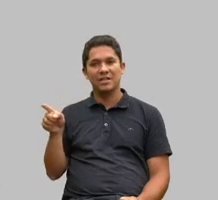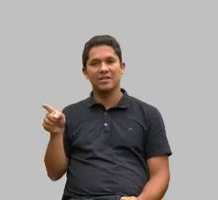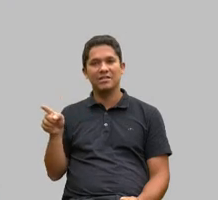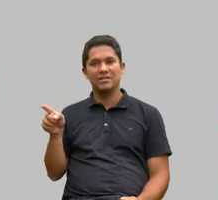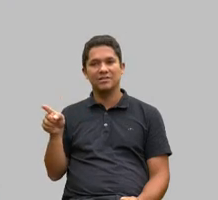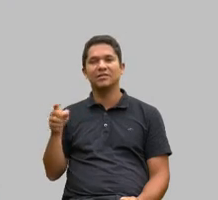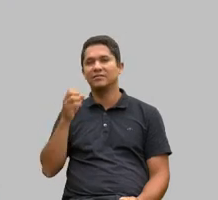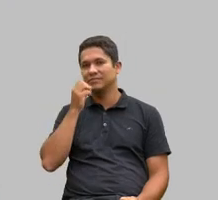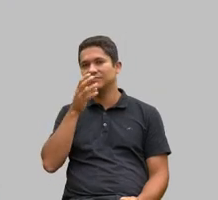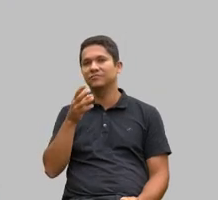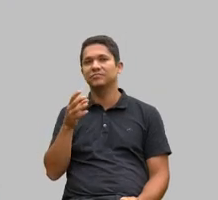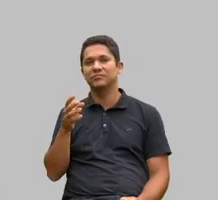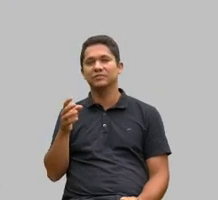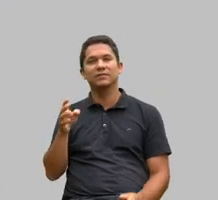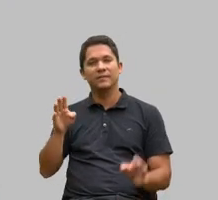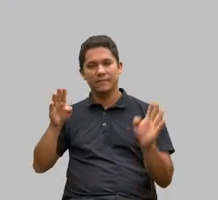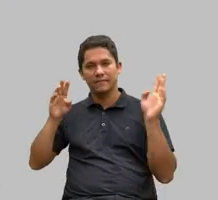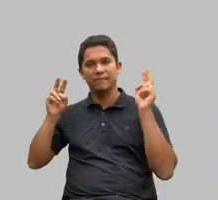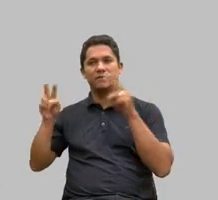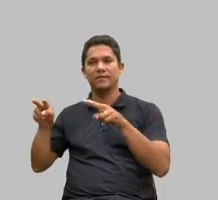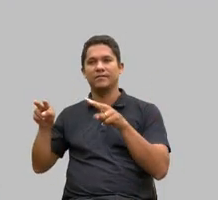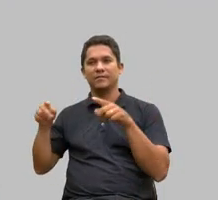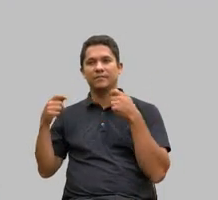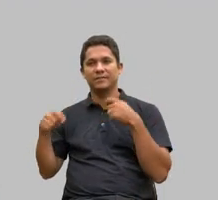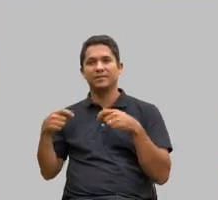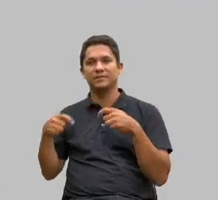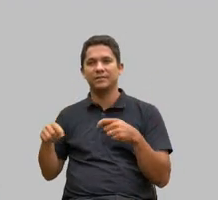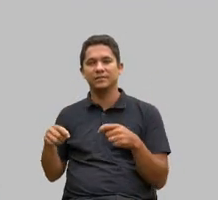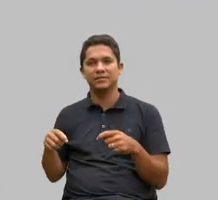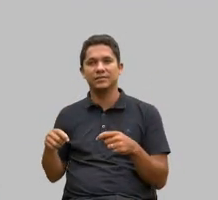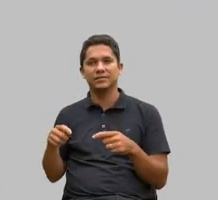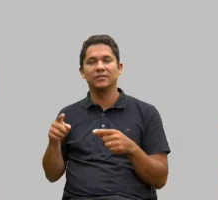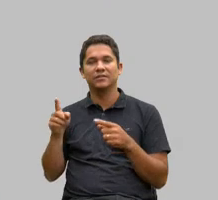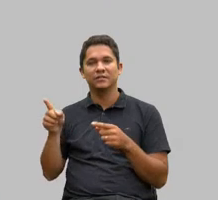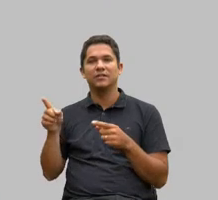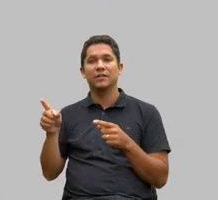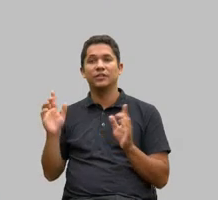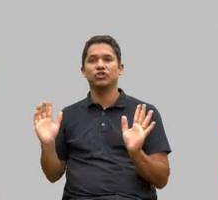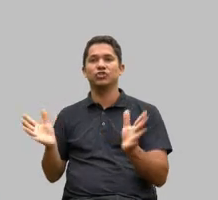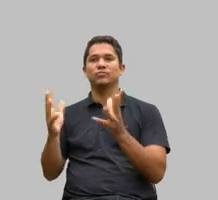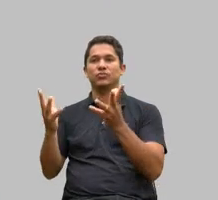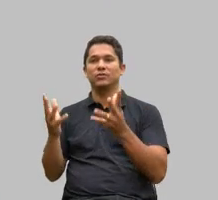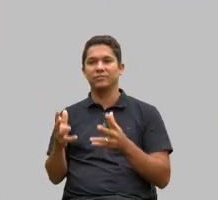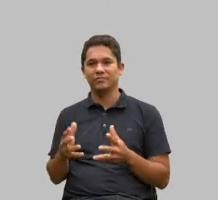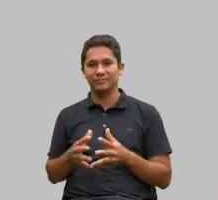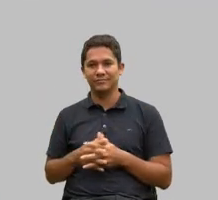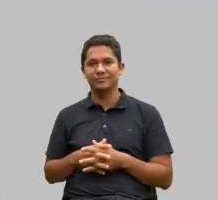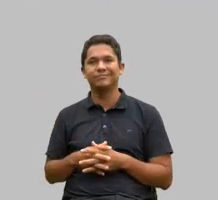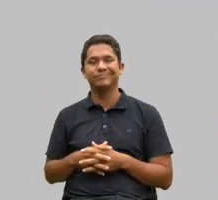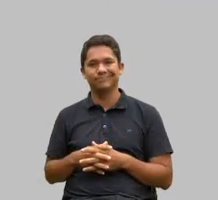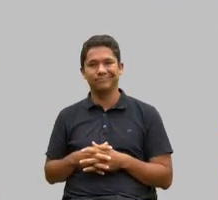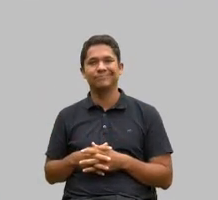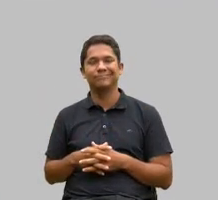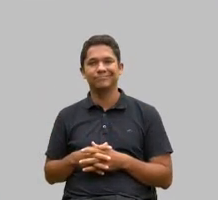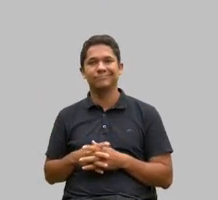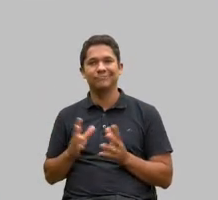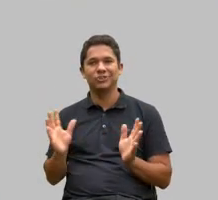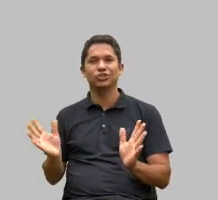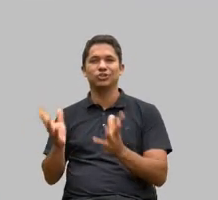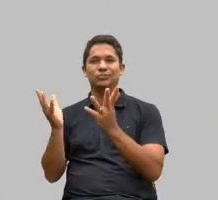visibilidade porque nós não queremos esconder mas uma pessoa que estimula ele estimula estimula